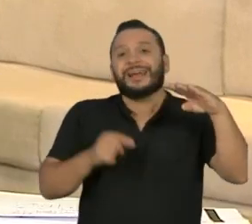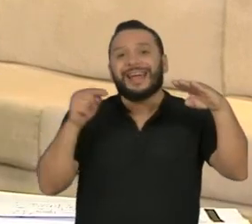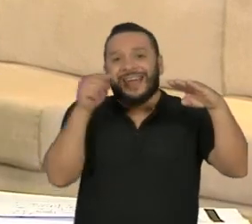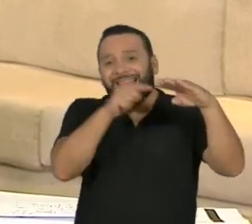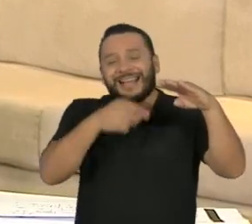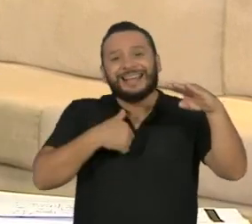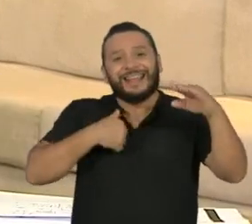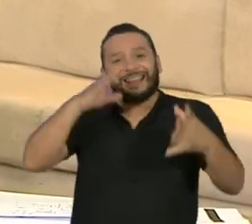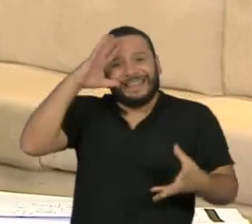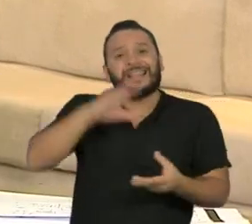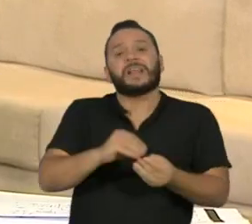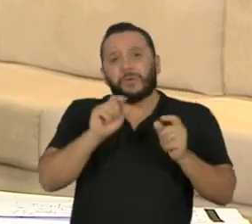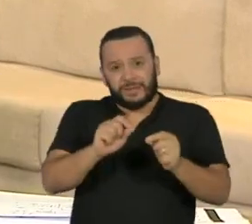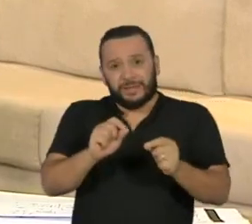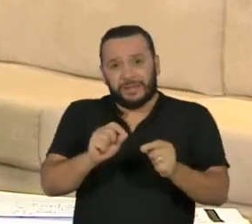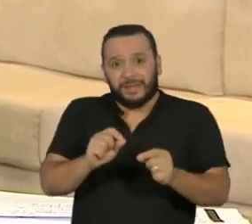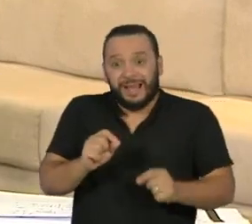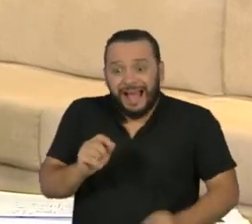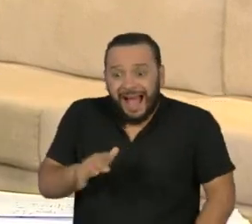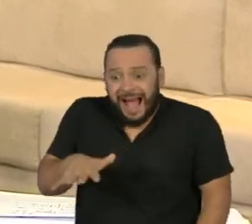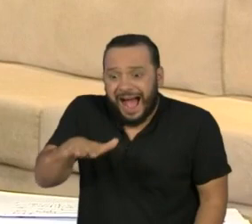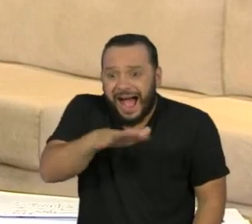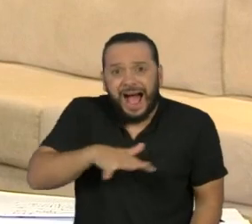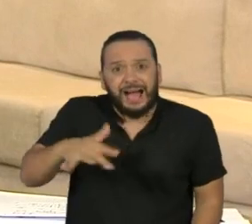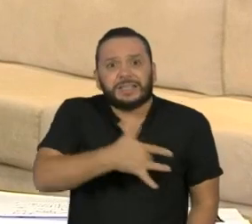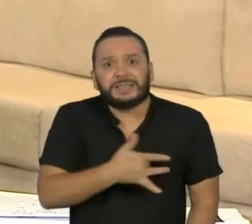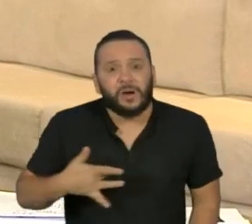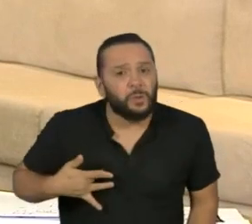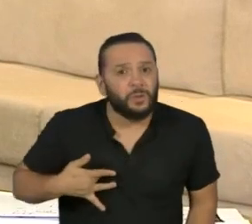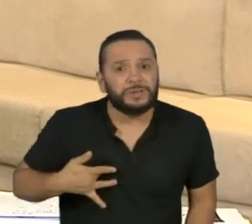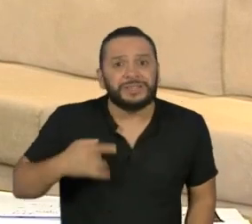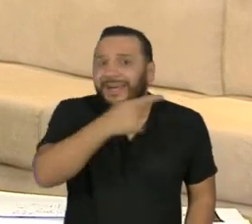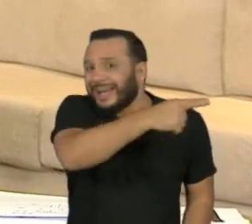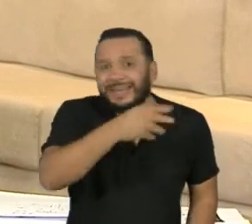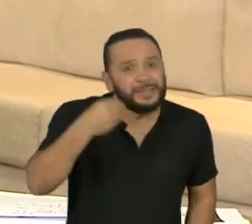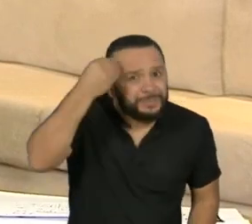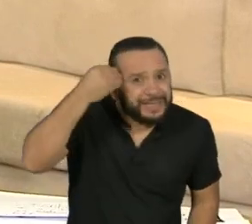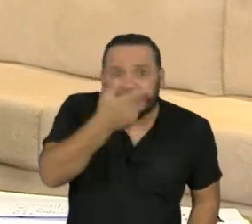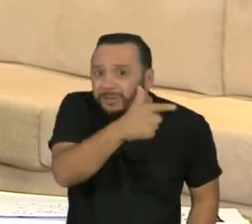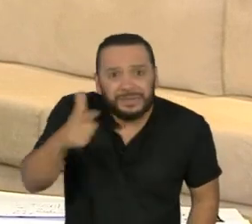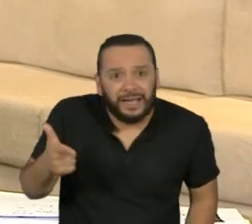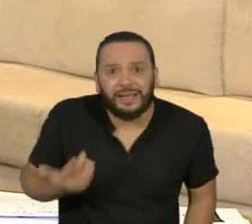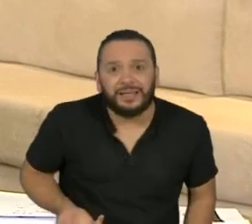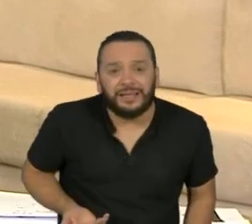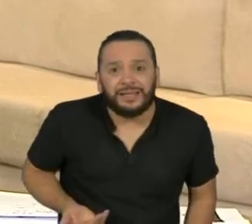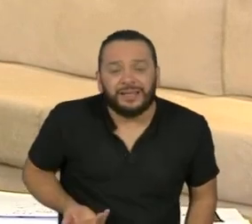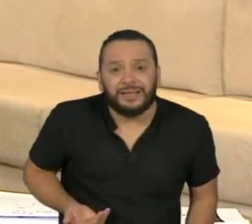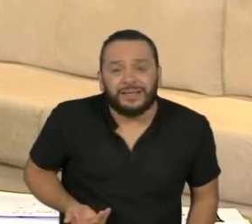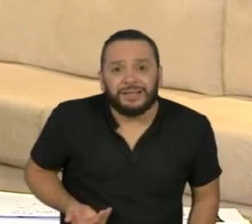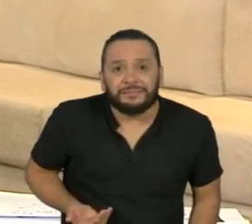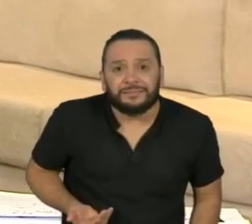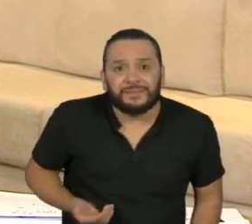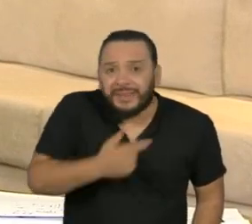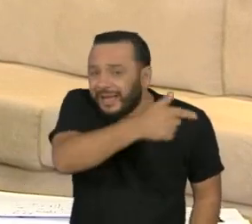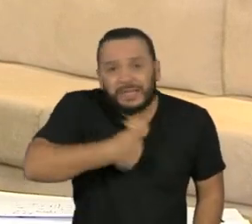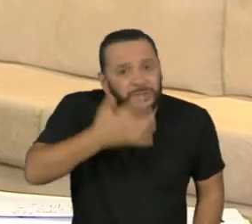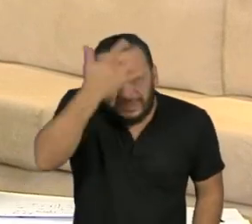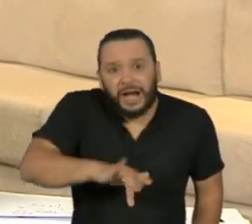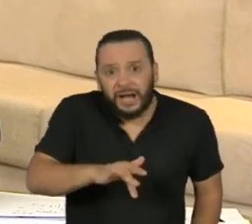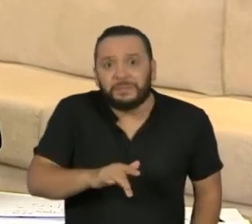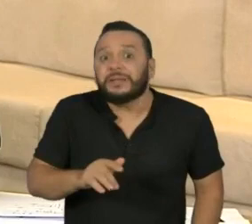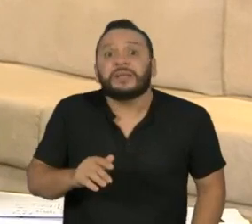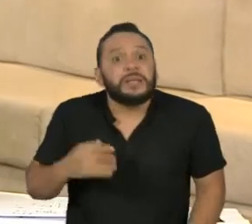principalmente nessa área de saúde, onde nós estamos tratando de vidas, de vida, é